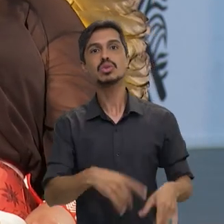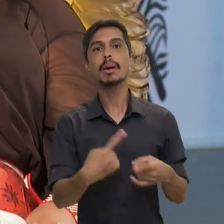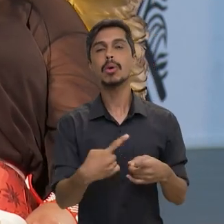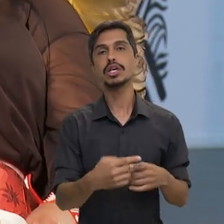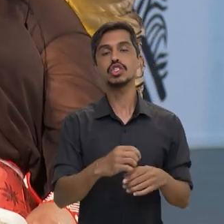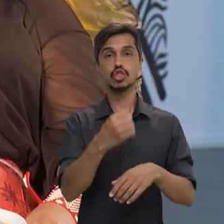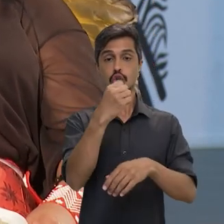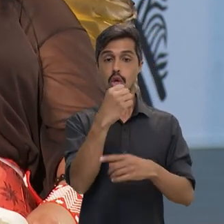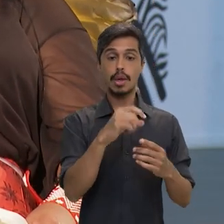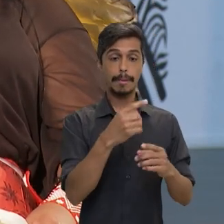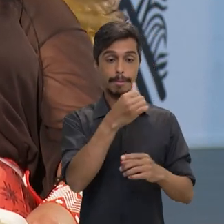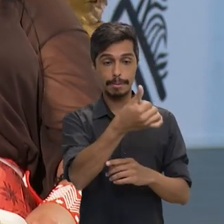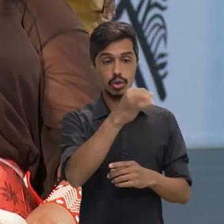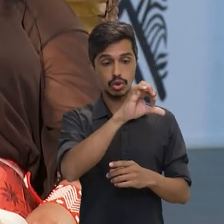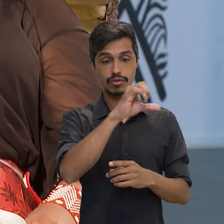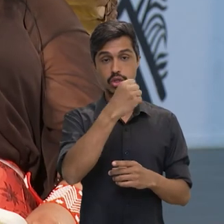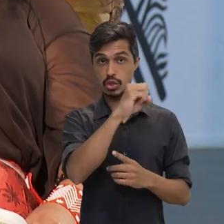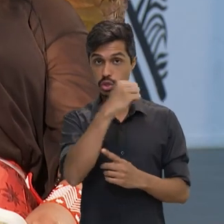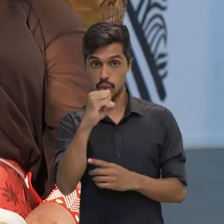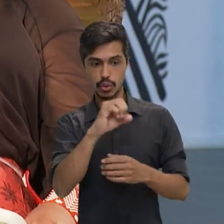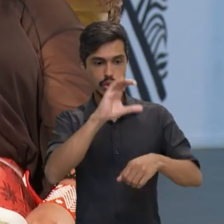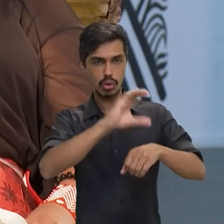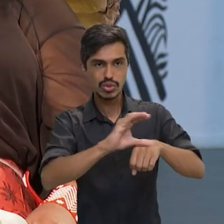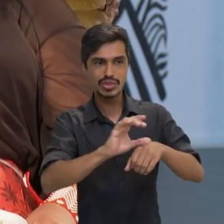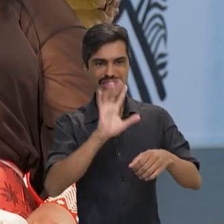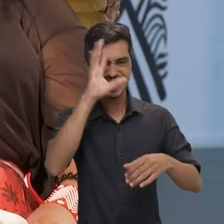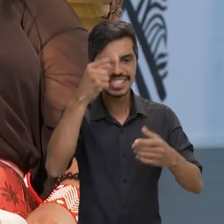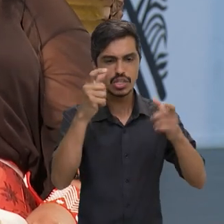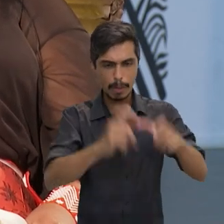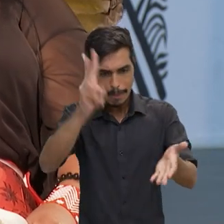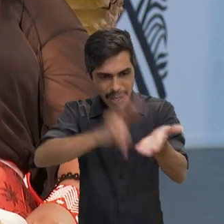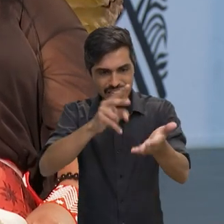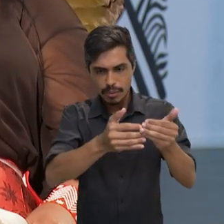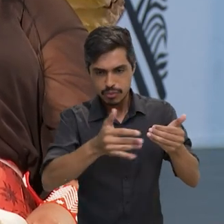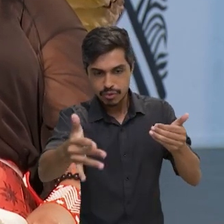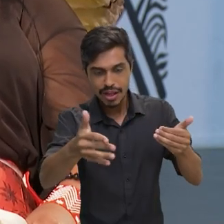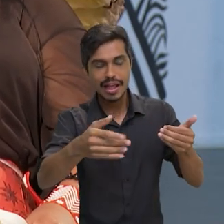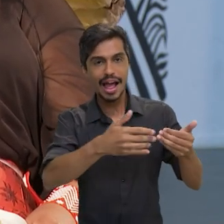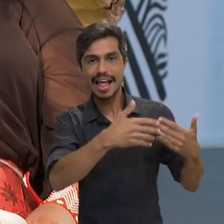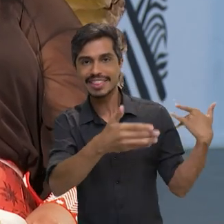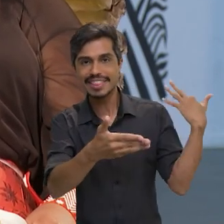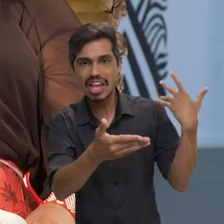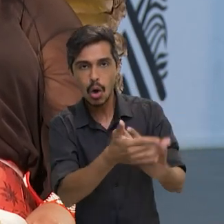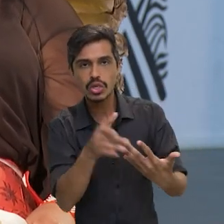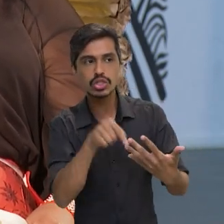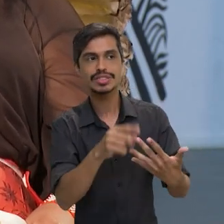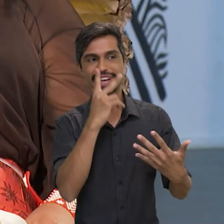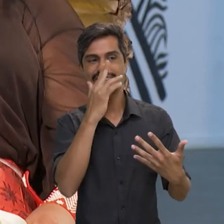demarcados de 88 para cá, se não estiverem dentro, né? De todos esses